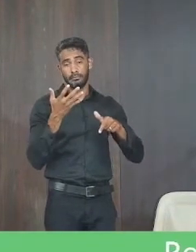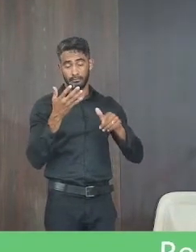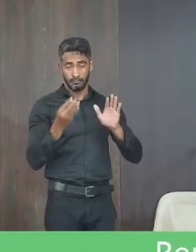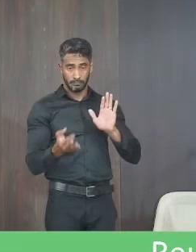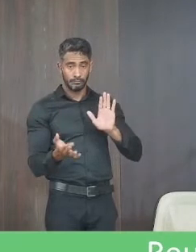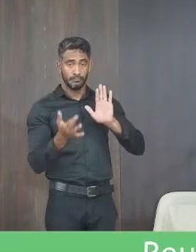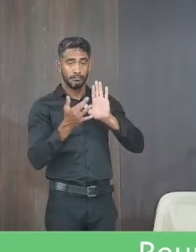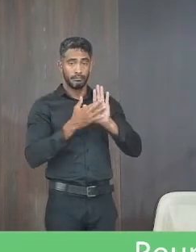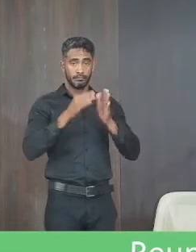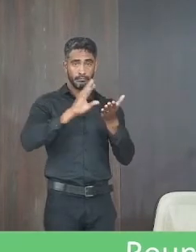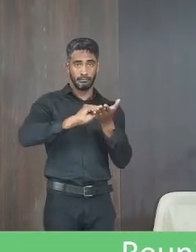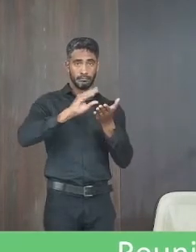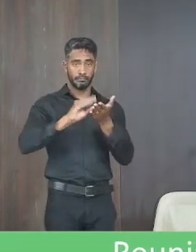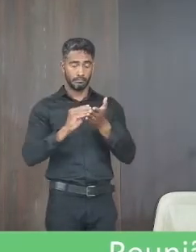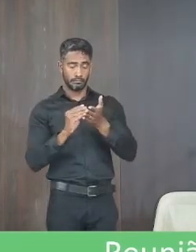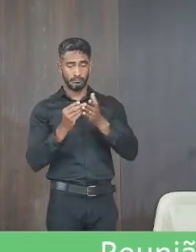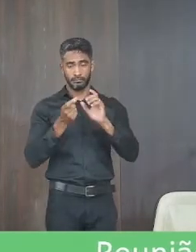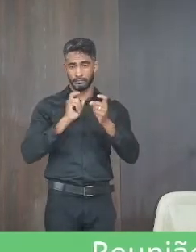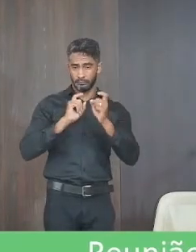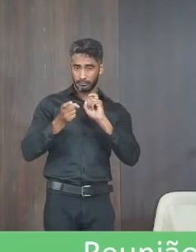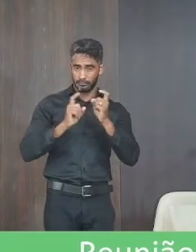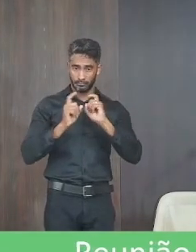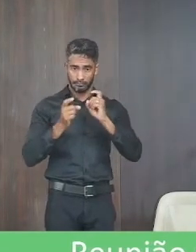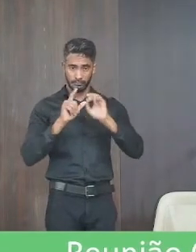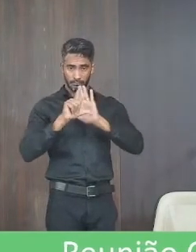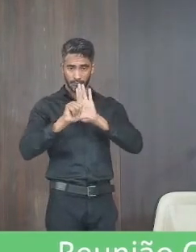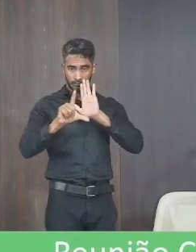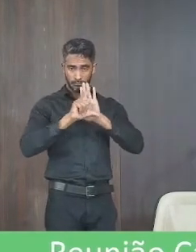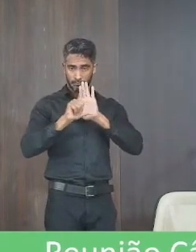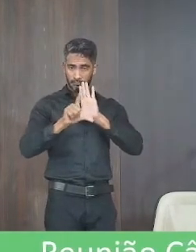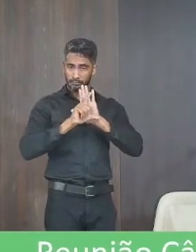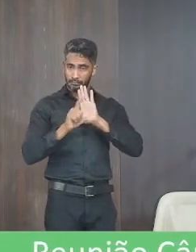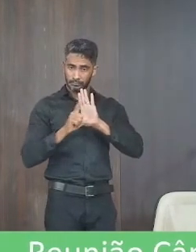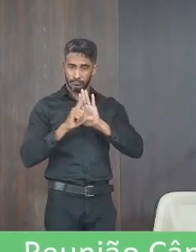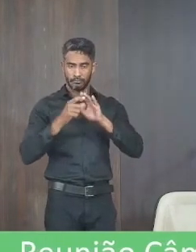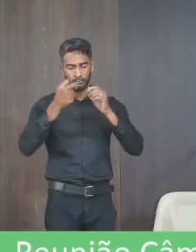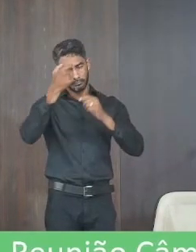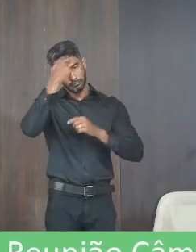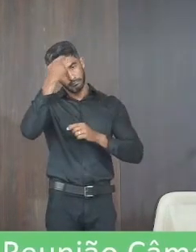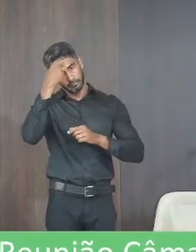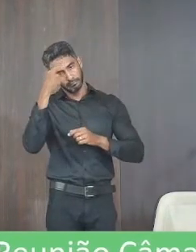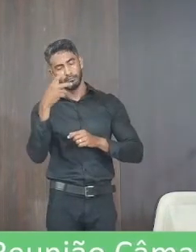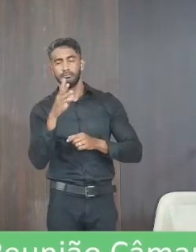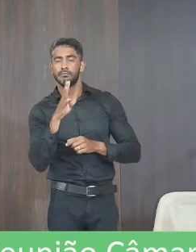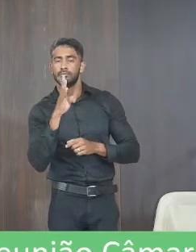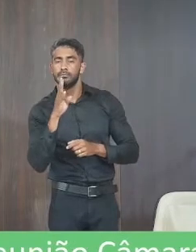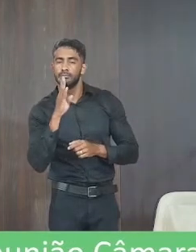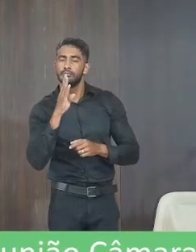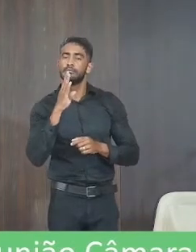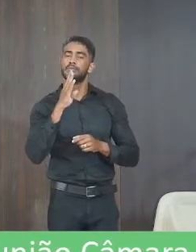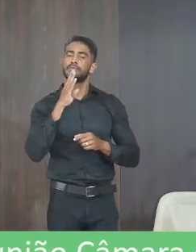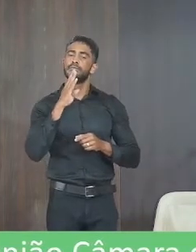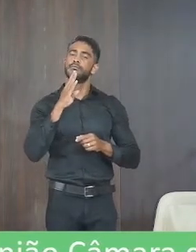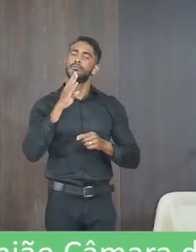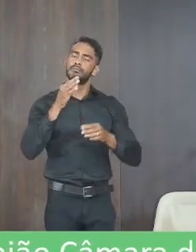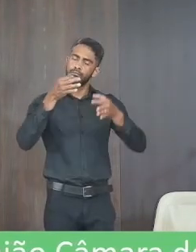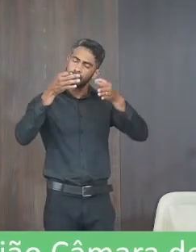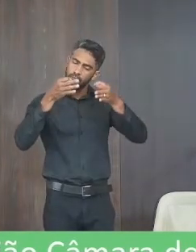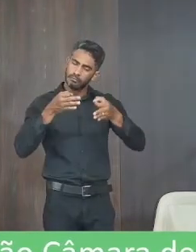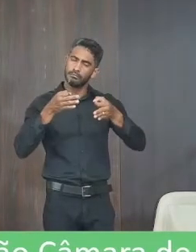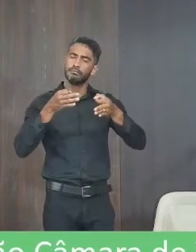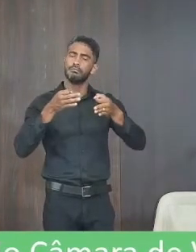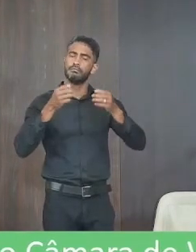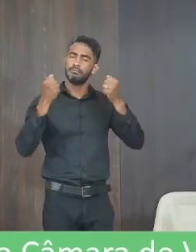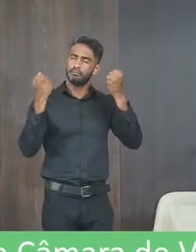fique registrada na ata dessa sessão legislativa essa moção de aplauso dando ciência à instituição indicada do reconhecimento e da justa homenagem